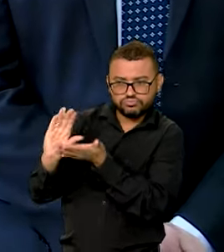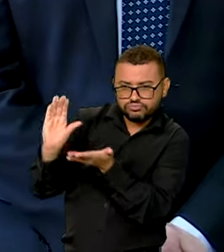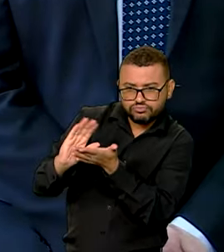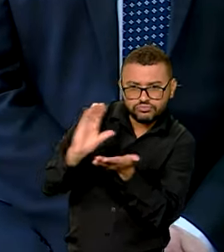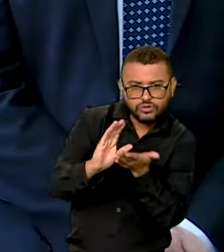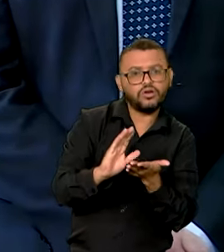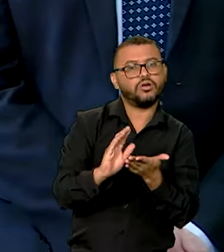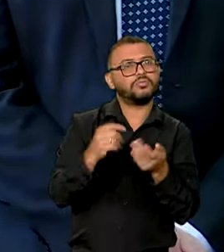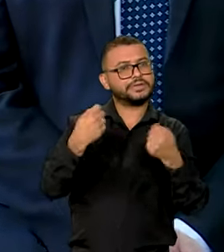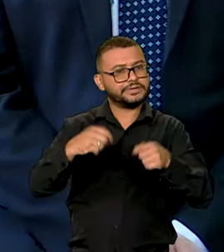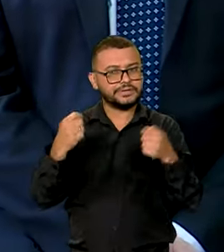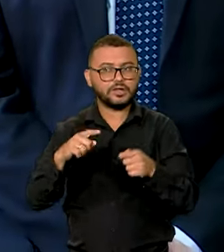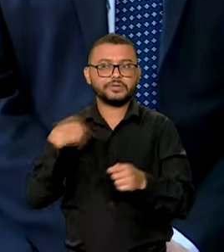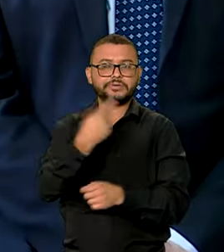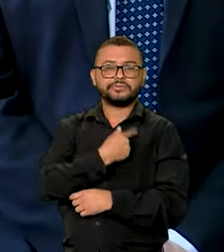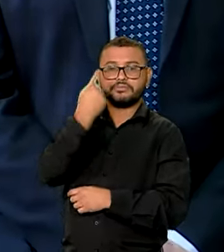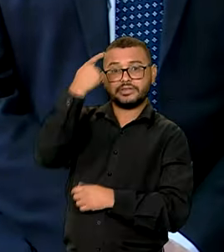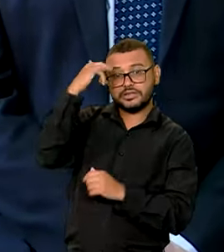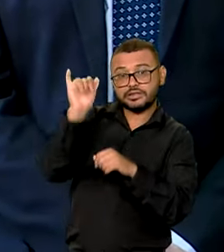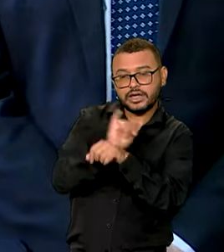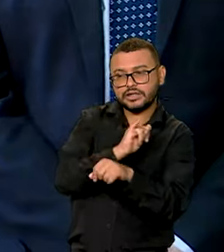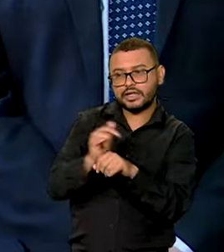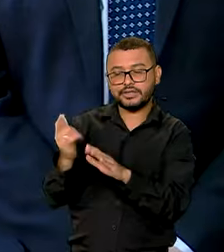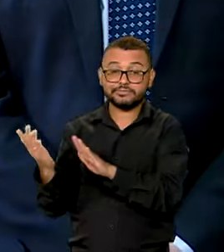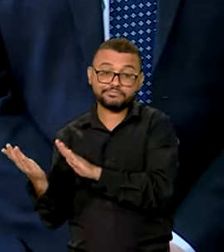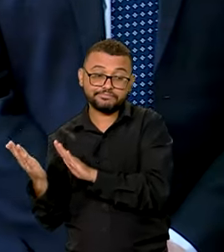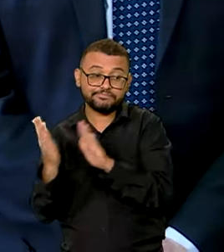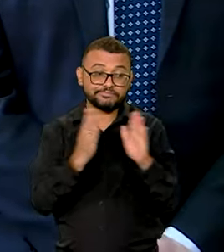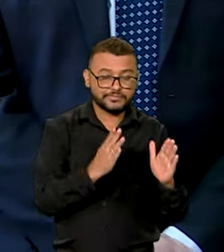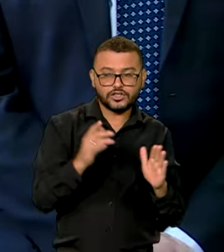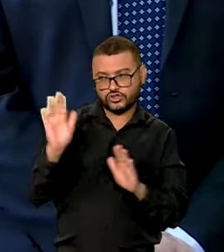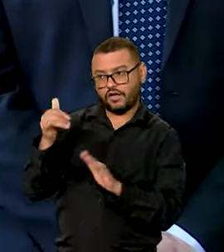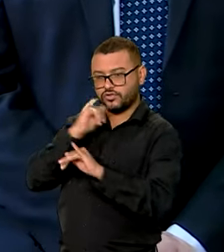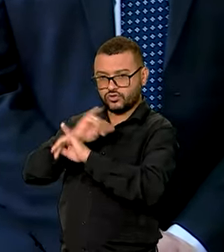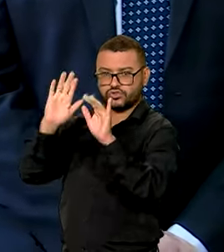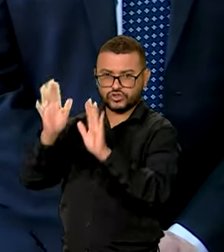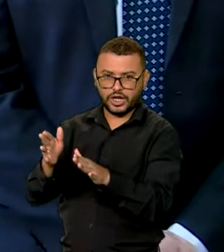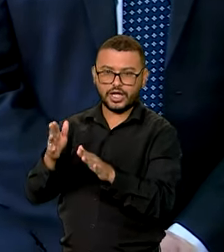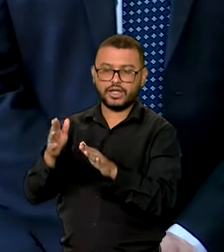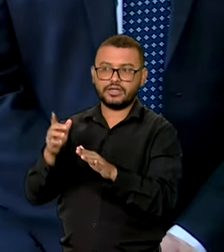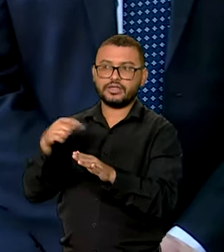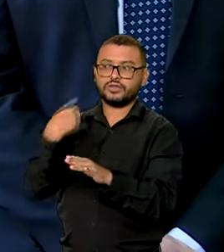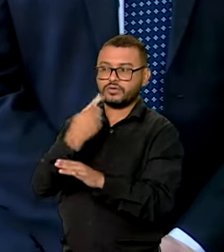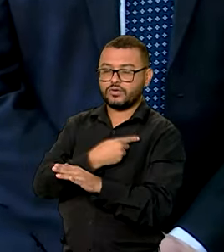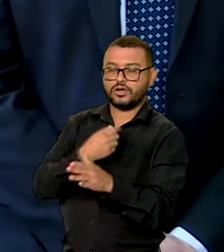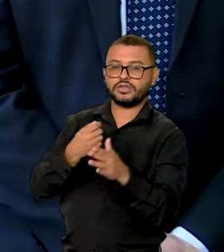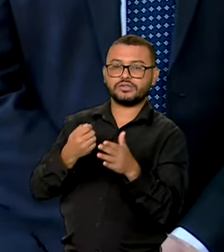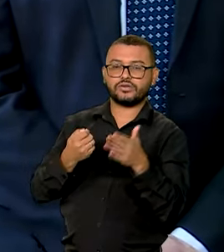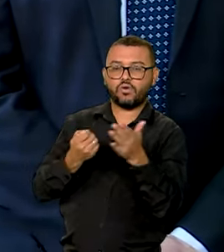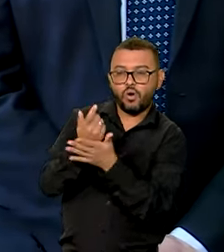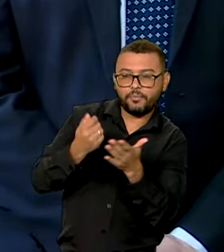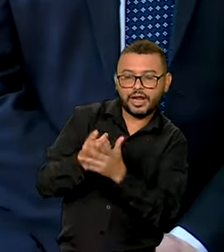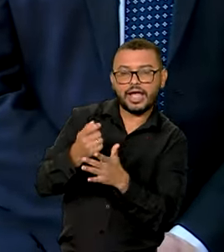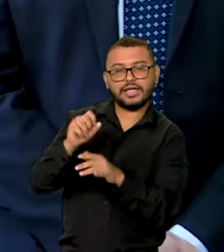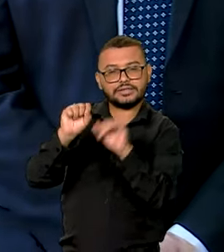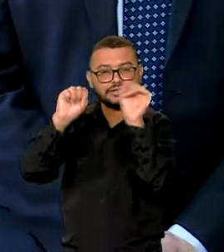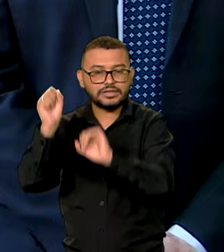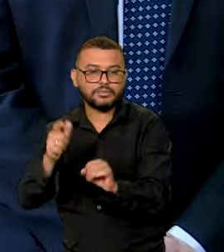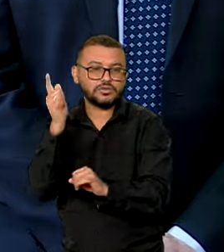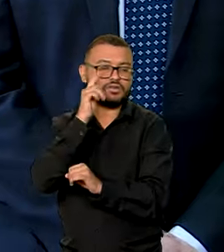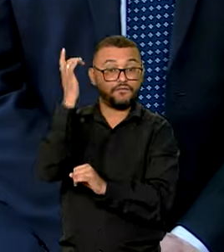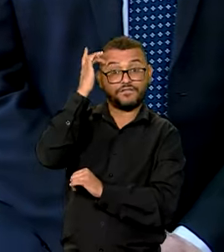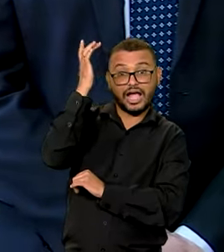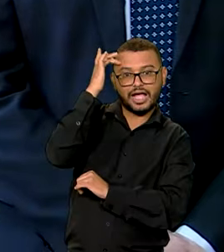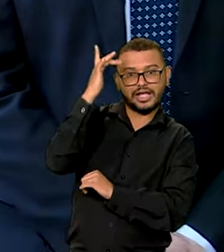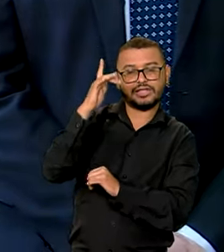E estamos, por outro lado, como foi dito, no sistema do CompraSusp, facilitando as aquisições